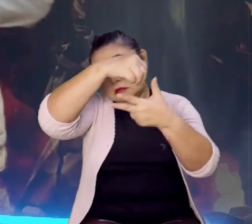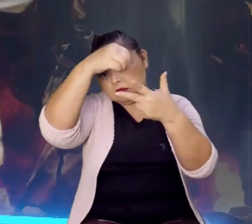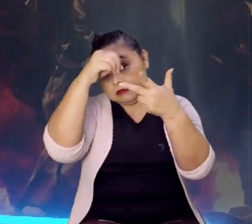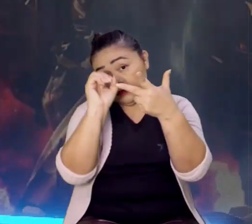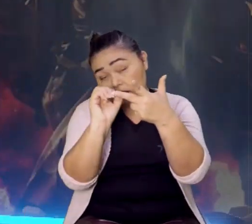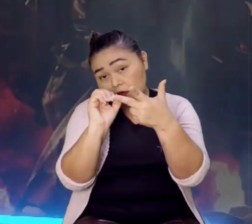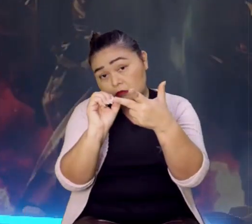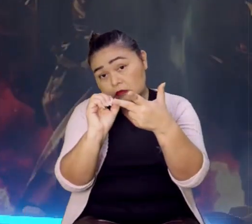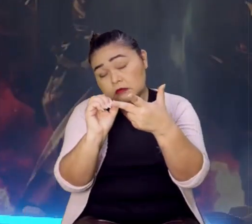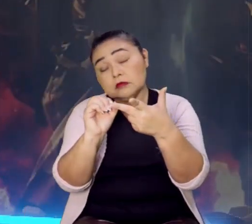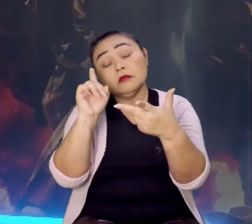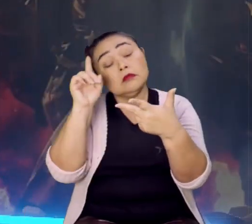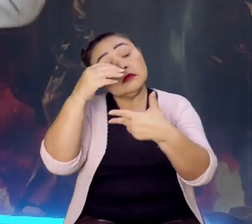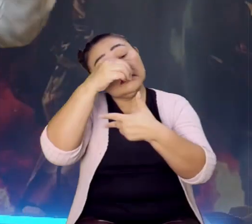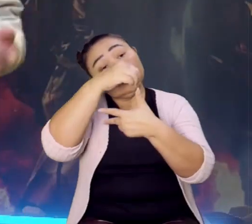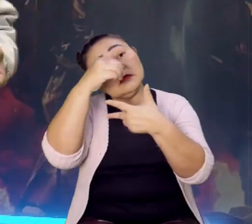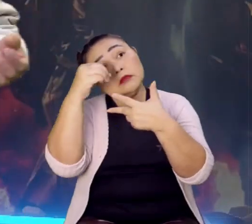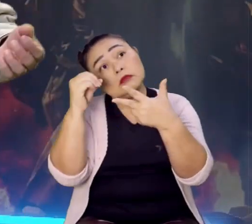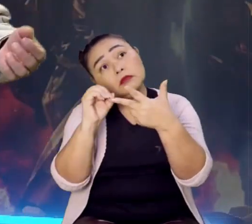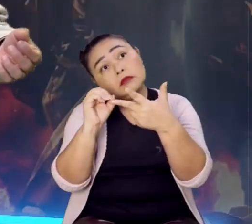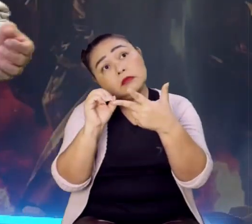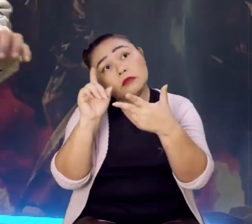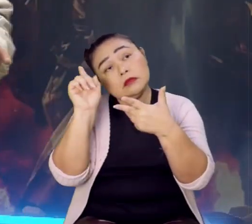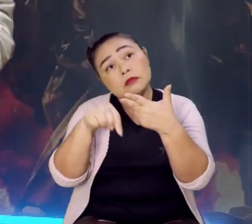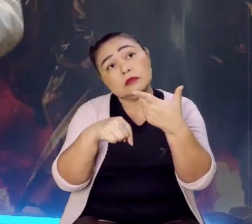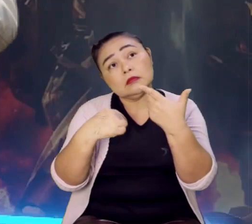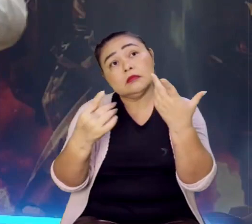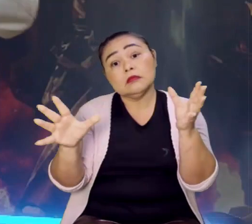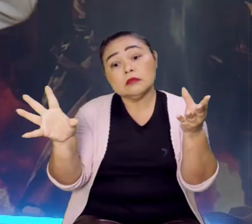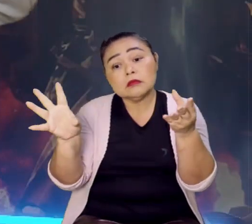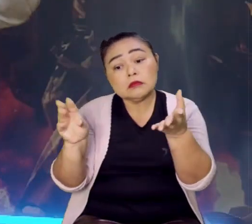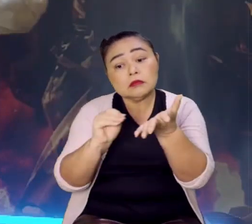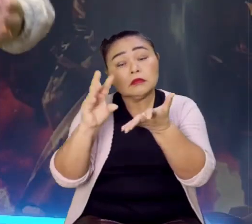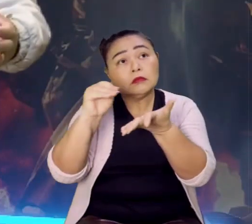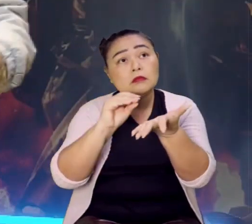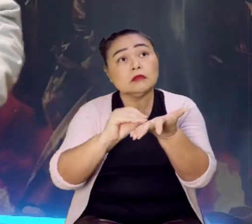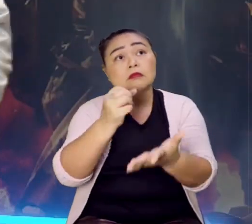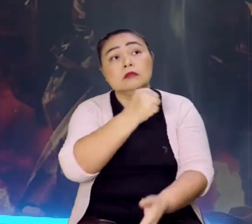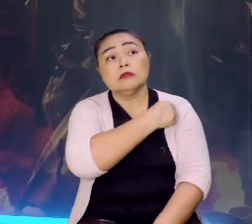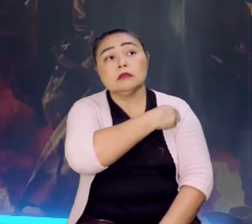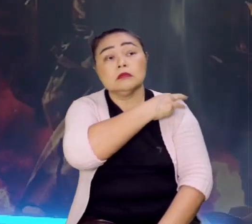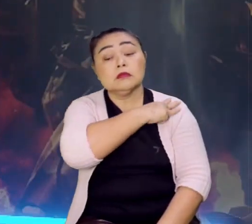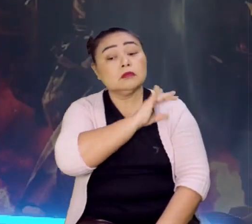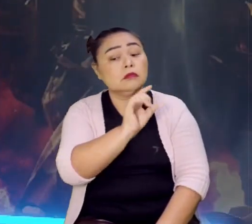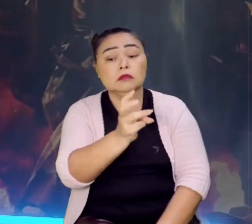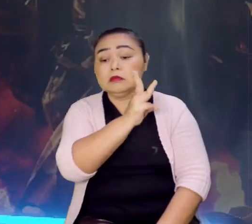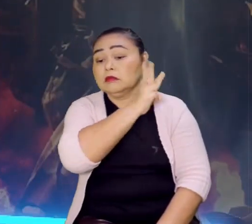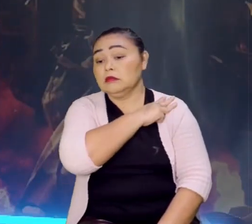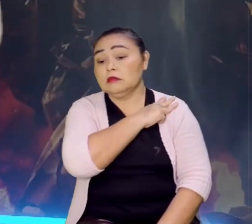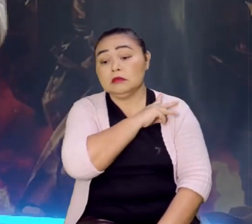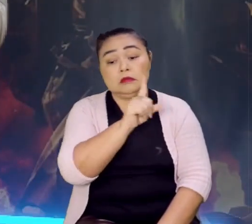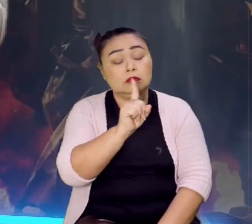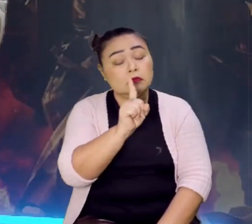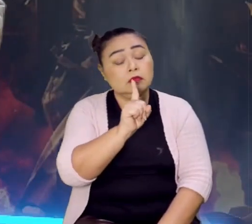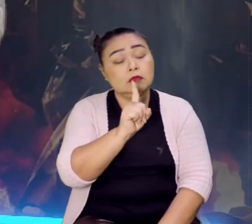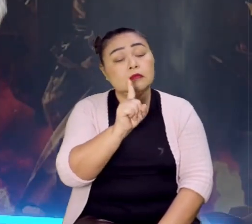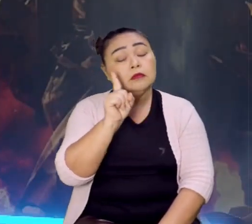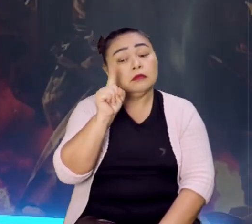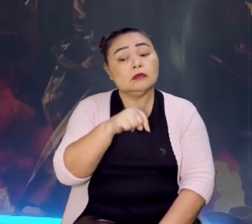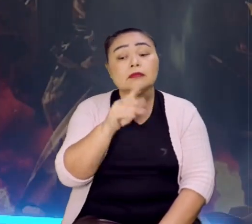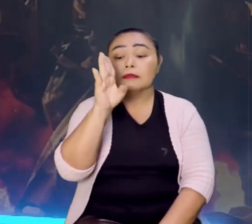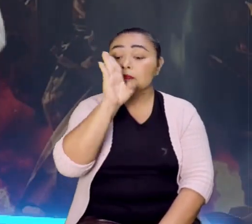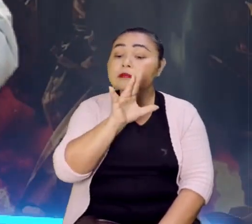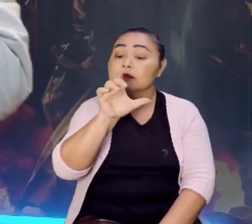ele é o apanhado do ensino médio. Não somente do terceiro ano, não somente a questão do Brasil